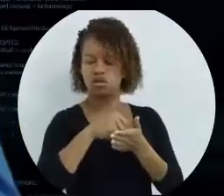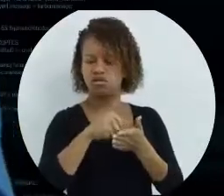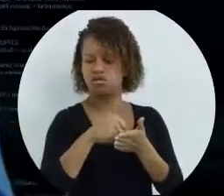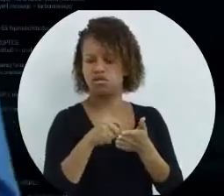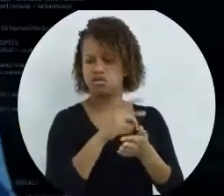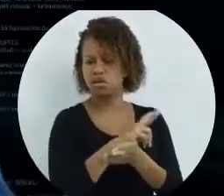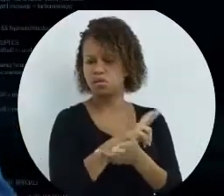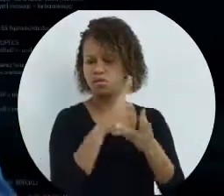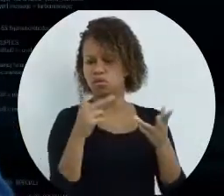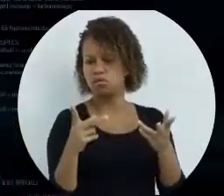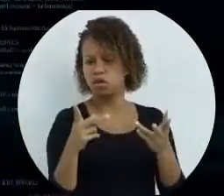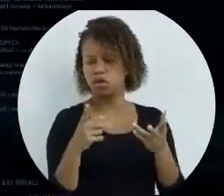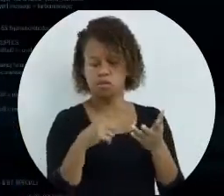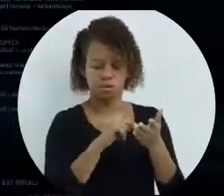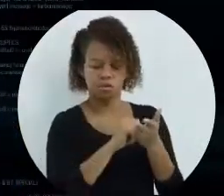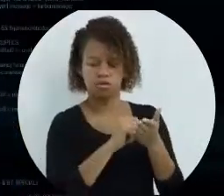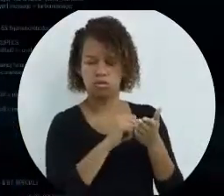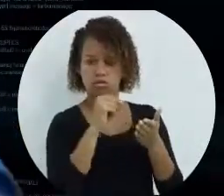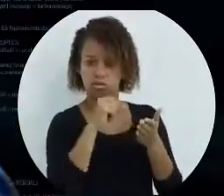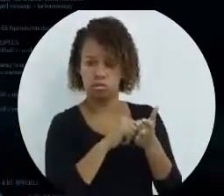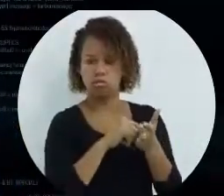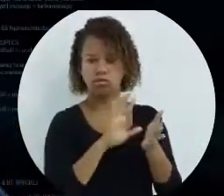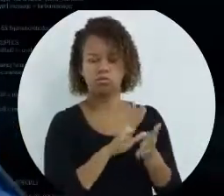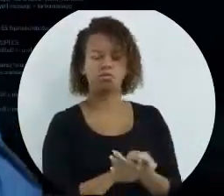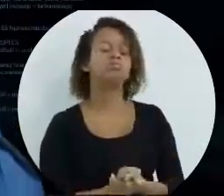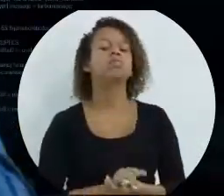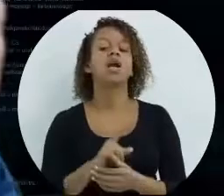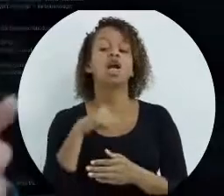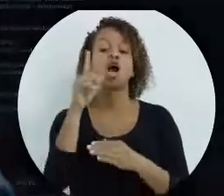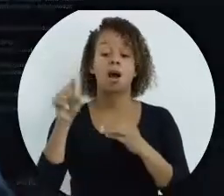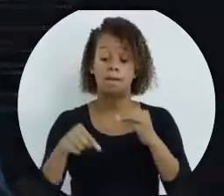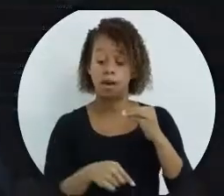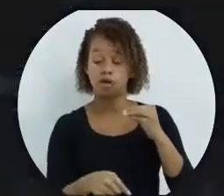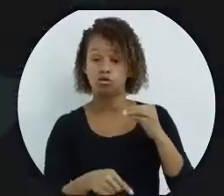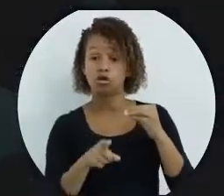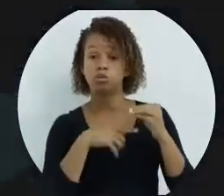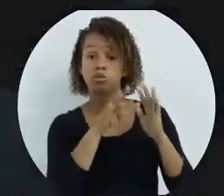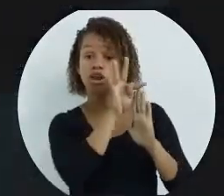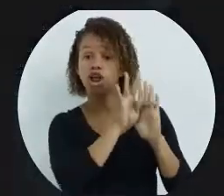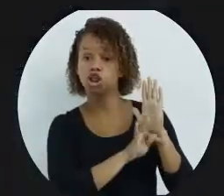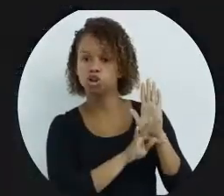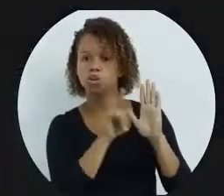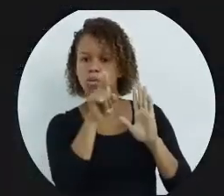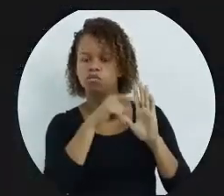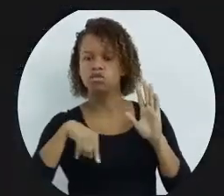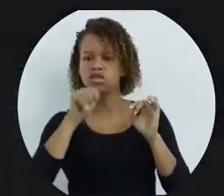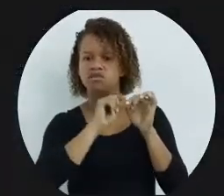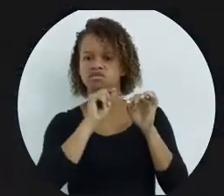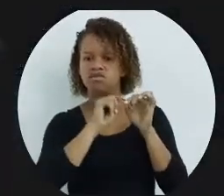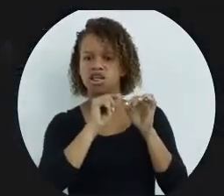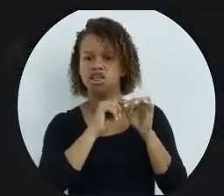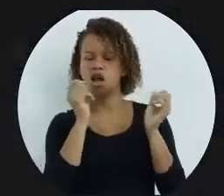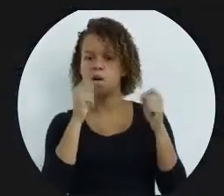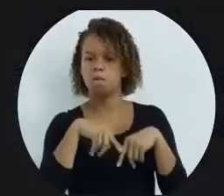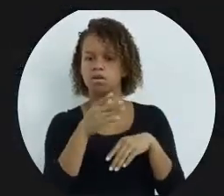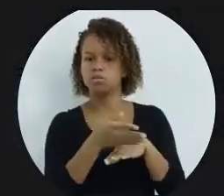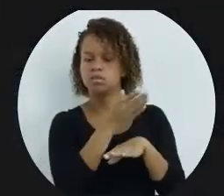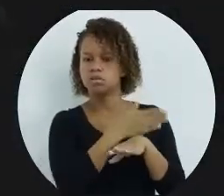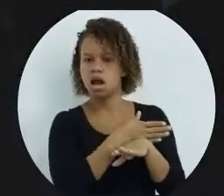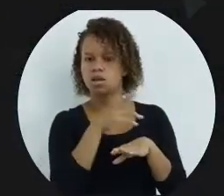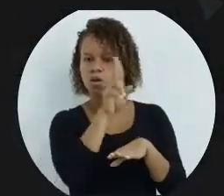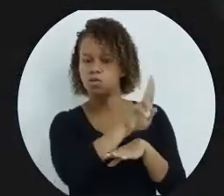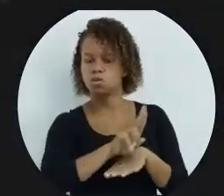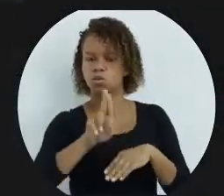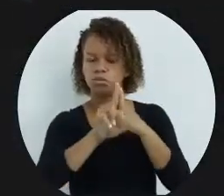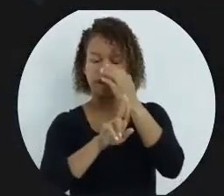troca, não coloca vírgula, coloca o ponto. E logo abaixo a gente tem um texto, que foi como você fez na última competência, que você colocou